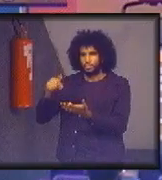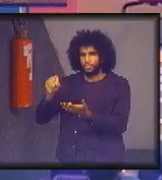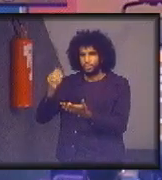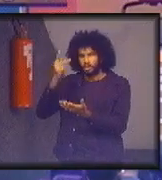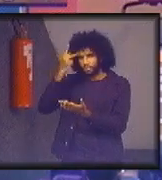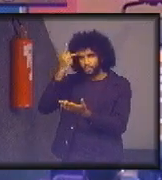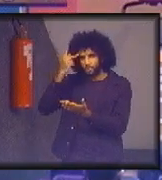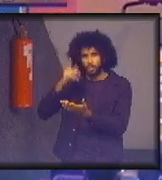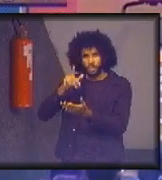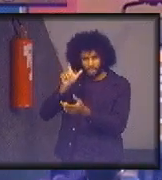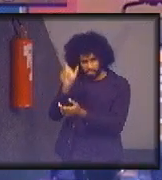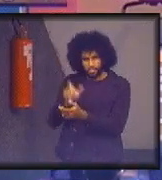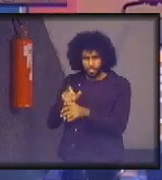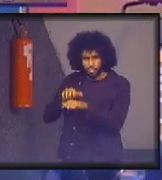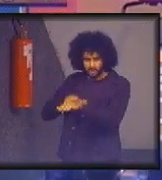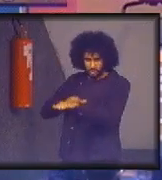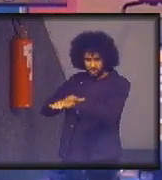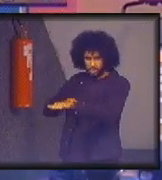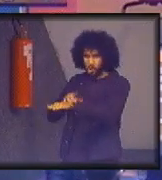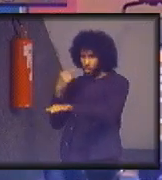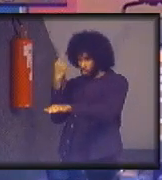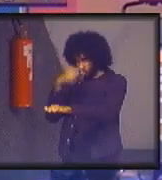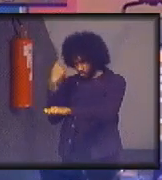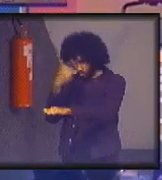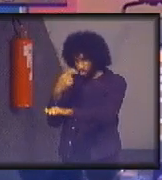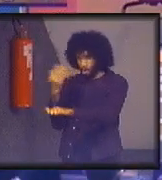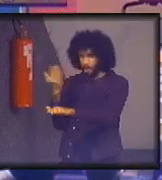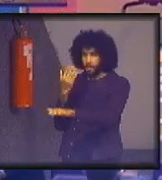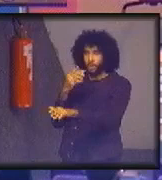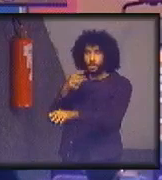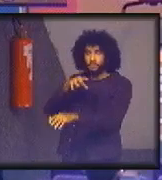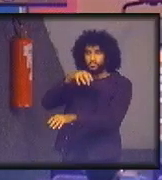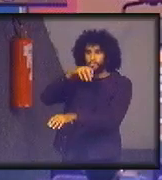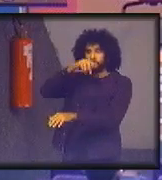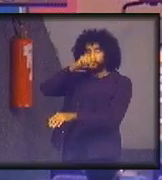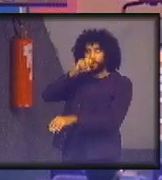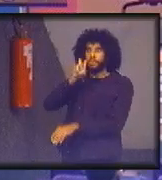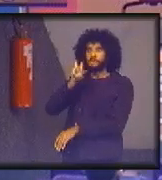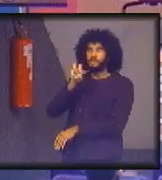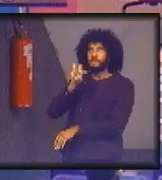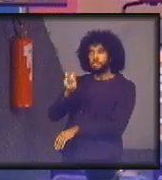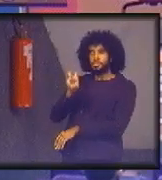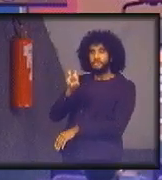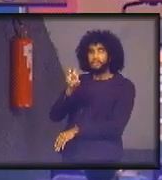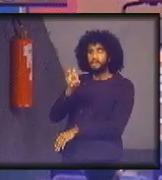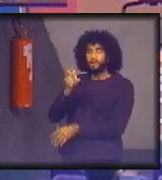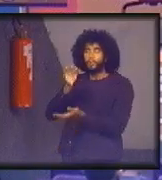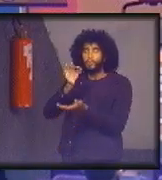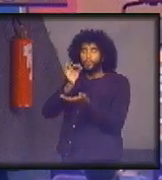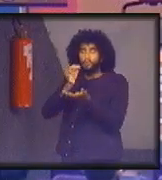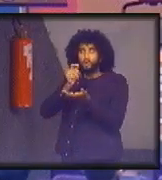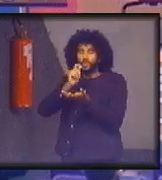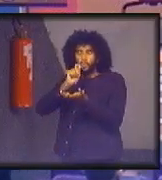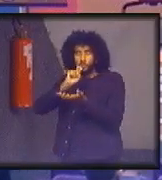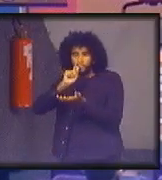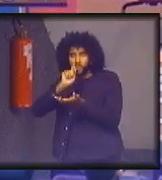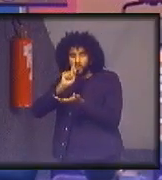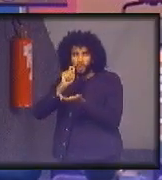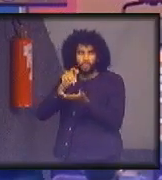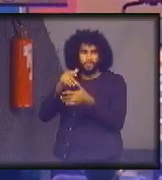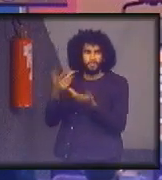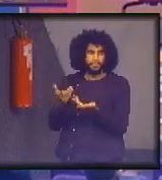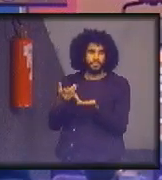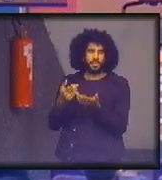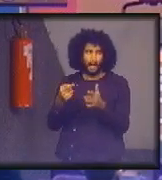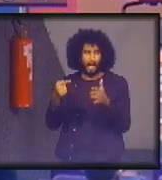São Paulo, uma hora equivale a respirar cinco cigarros. Então, está acontecendo muito isso. Então, a pergunta aqui dos